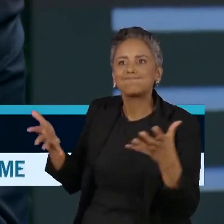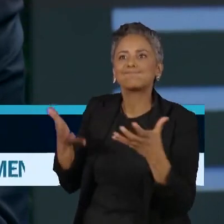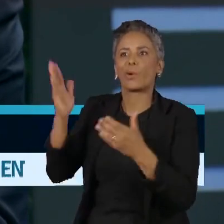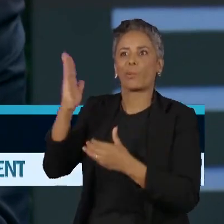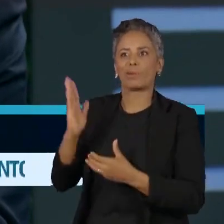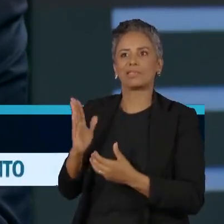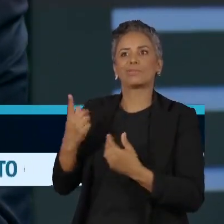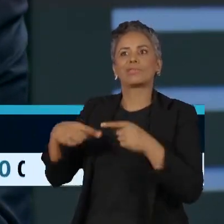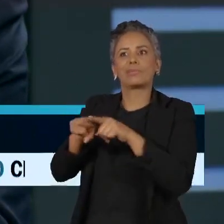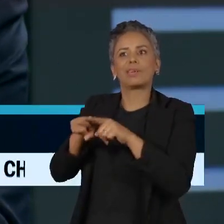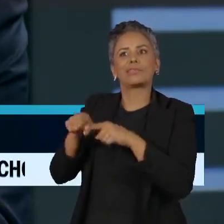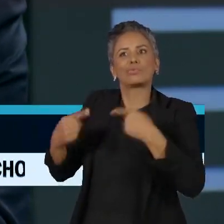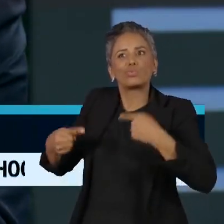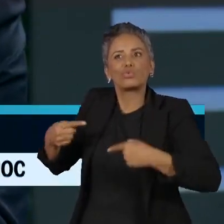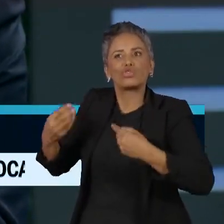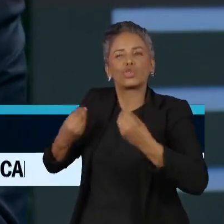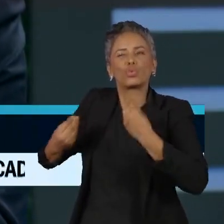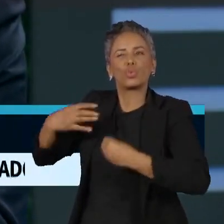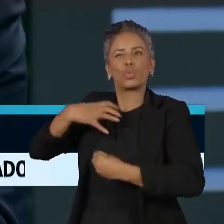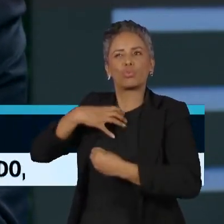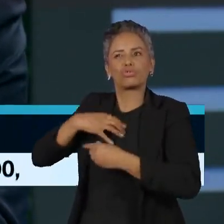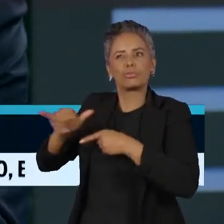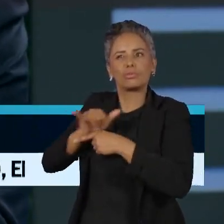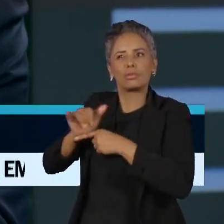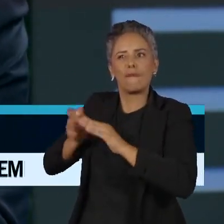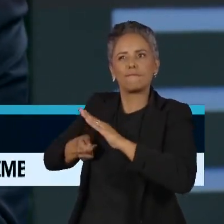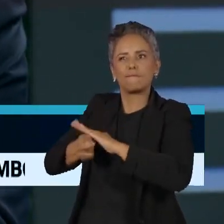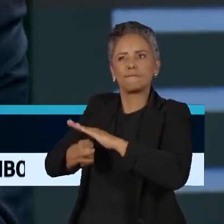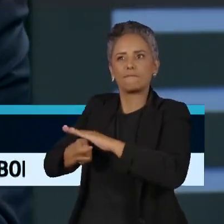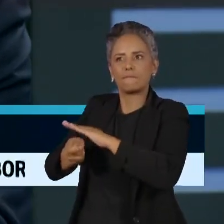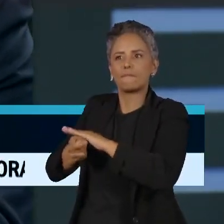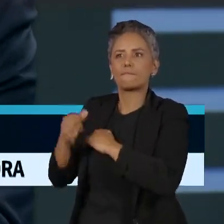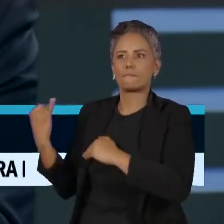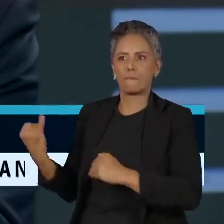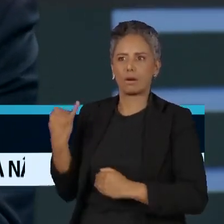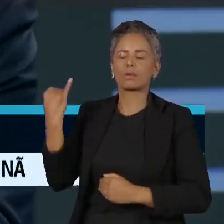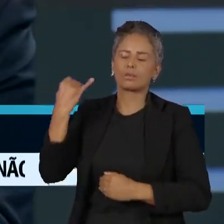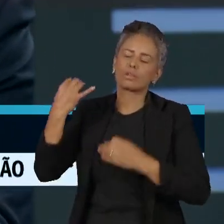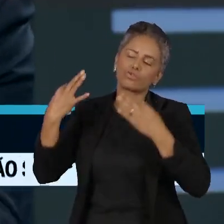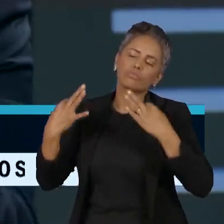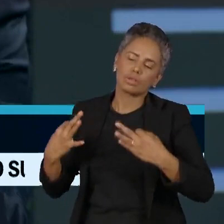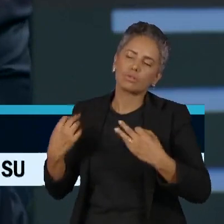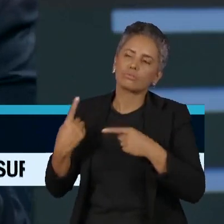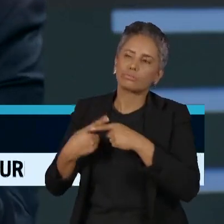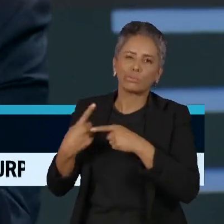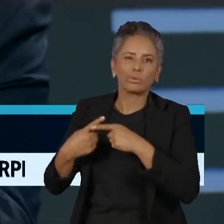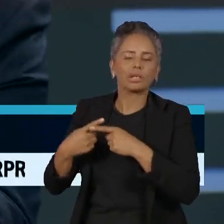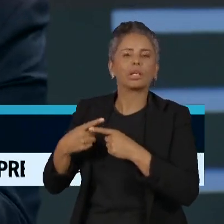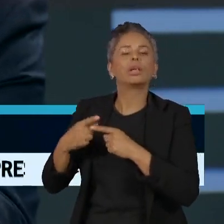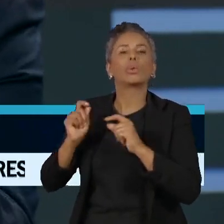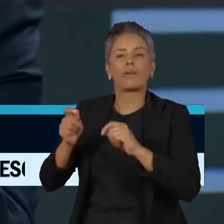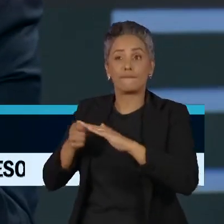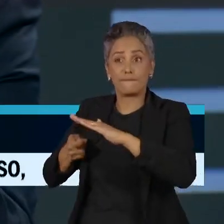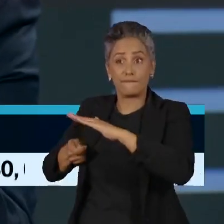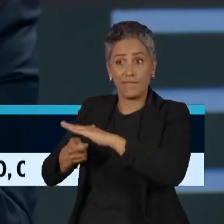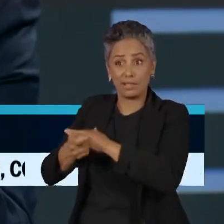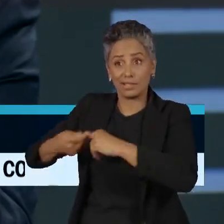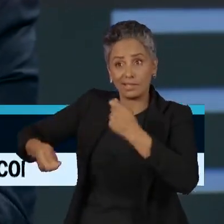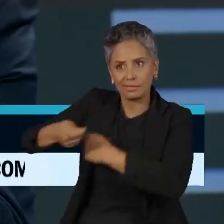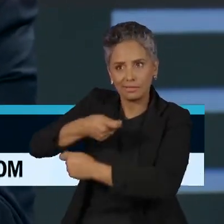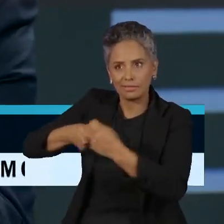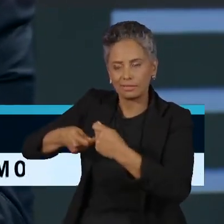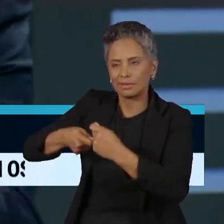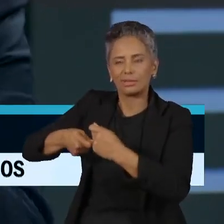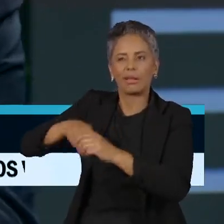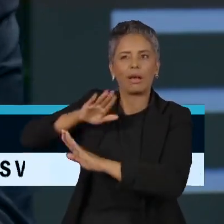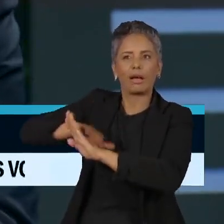discutindo questões de financiamento, porque isso é importante a gente ter na cabeça, que a gente financia negócios, não financia ideologias.